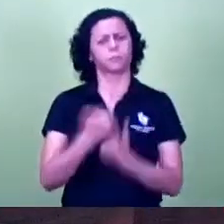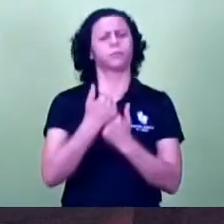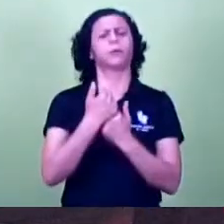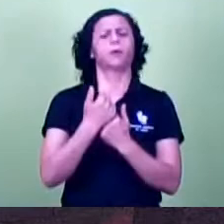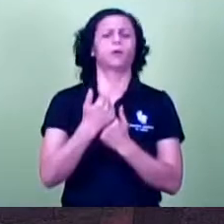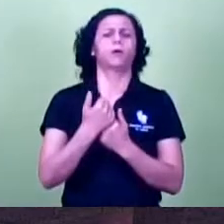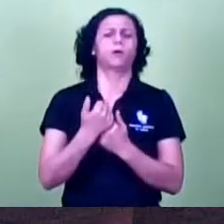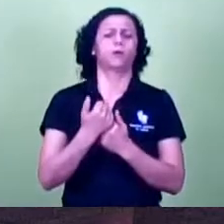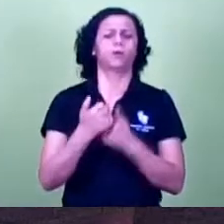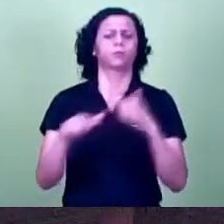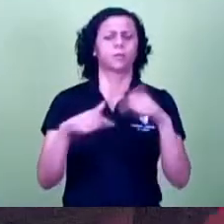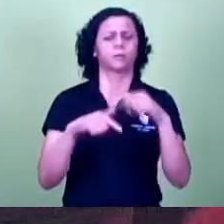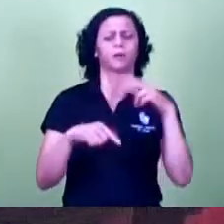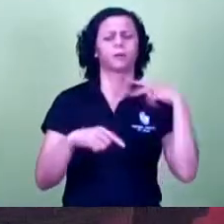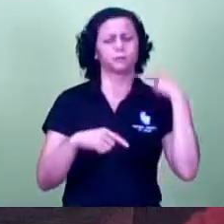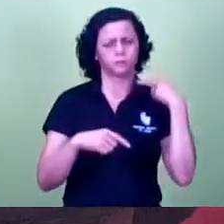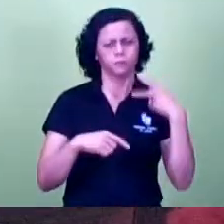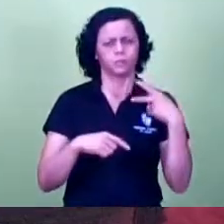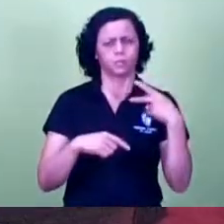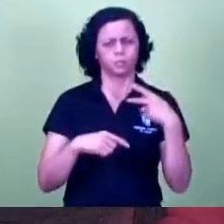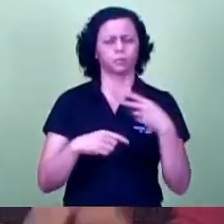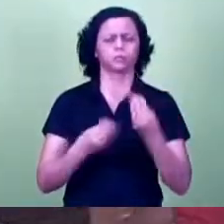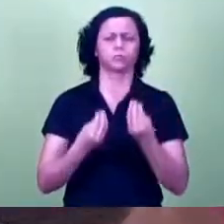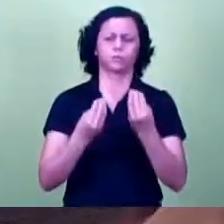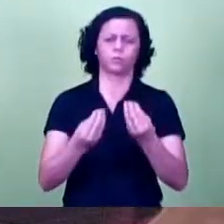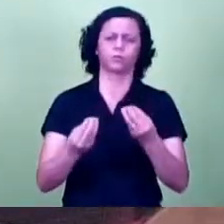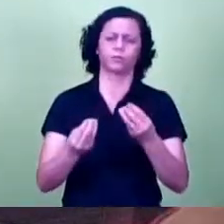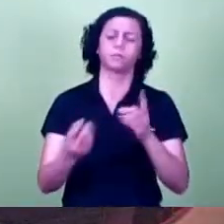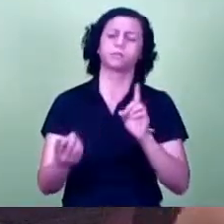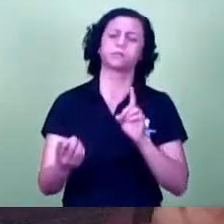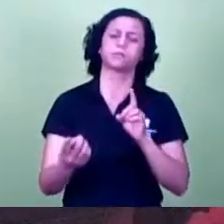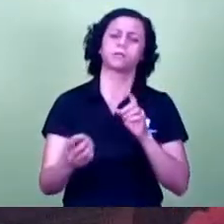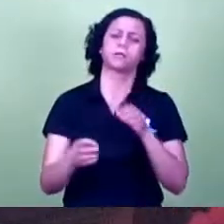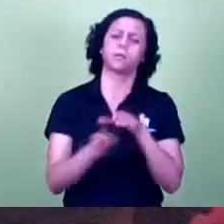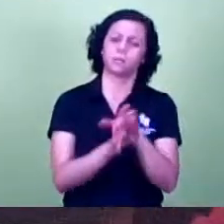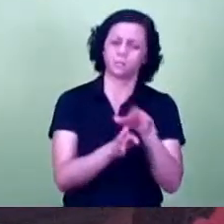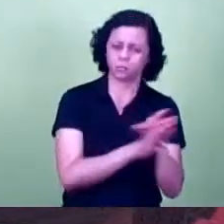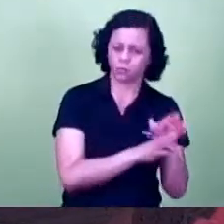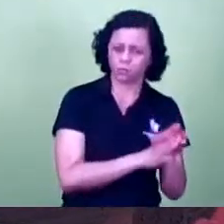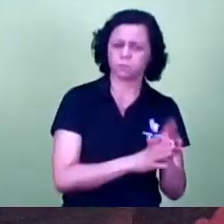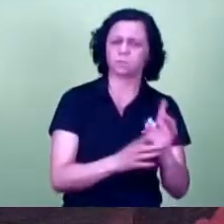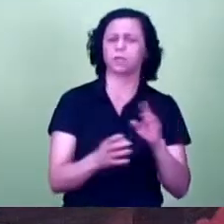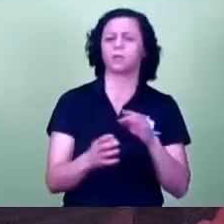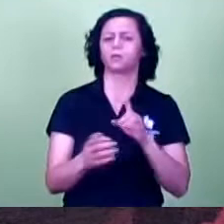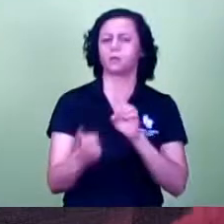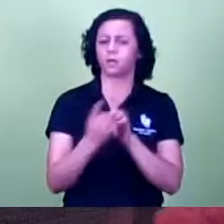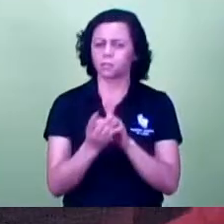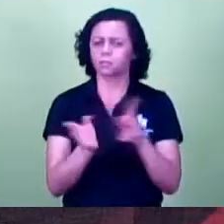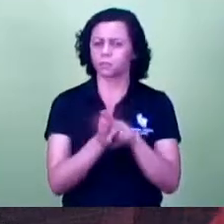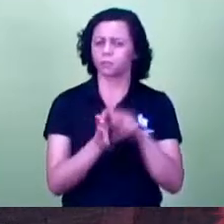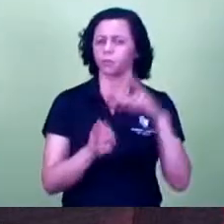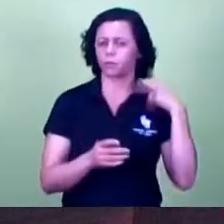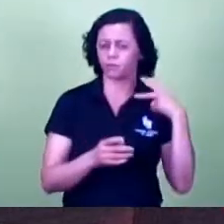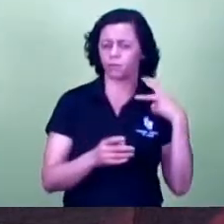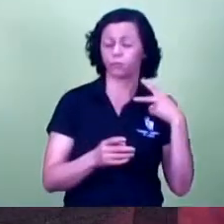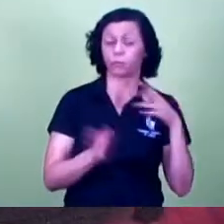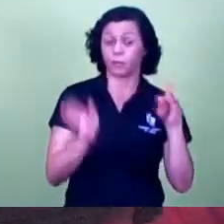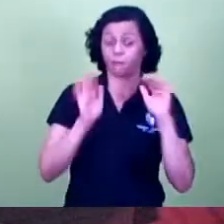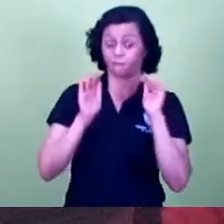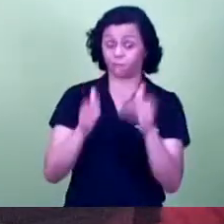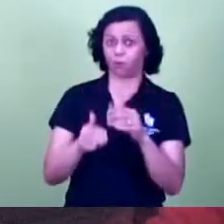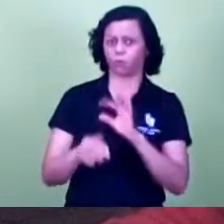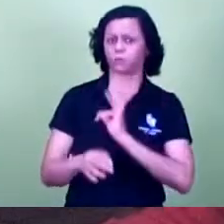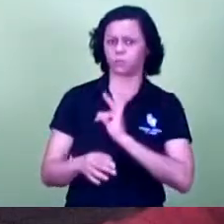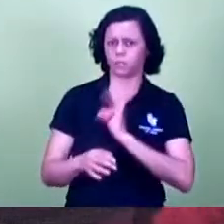com maior eficiência e qualidade essas consultorias porque às vezes são questões muito técnicas principalmente